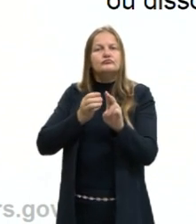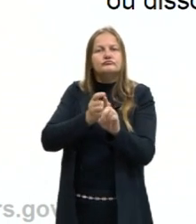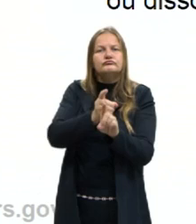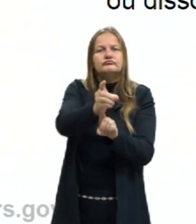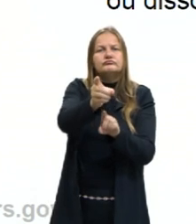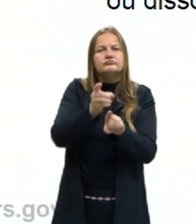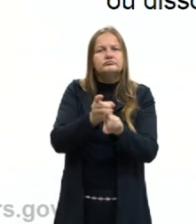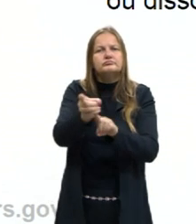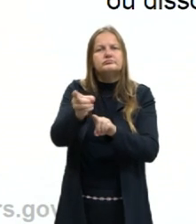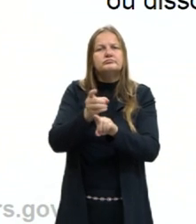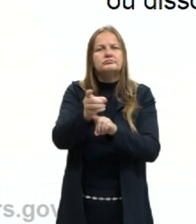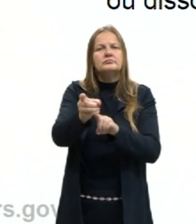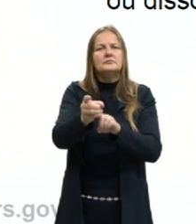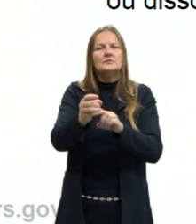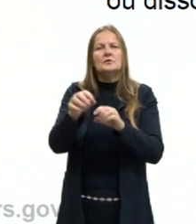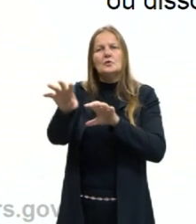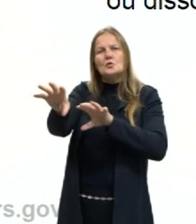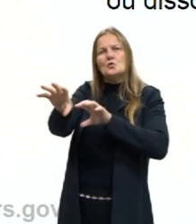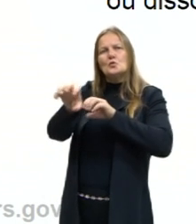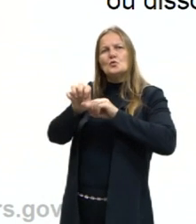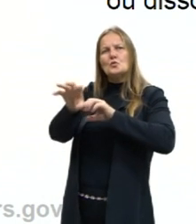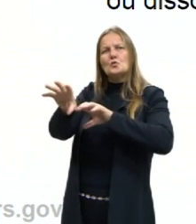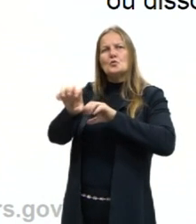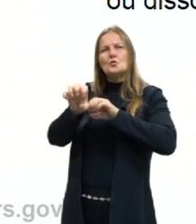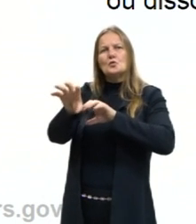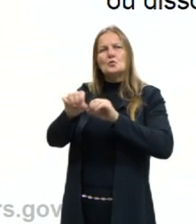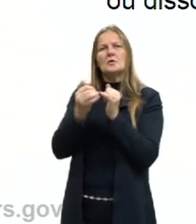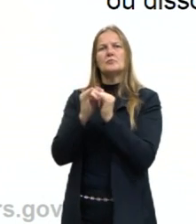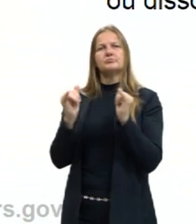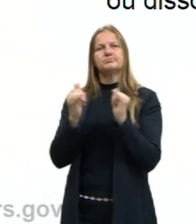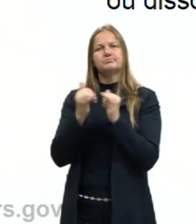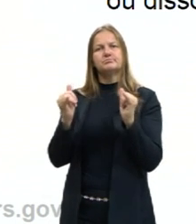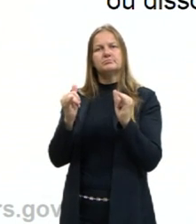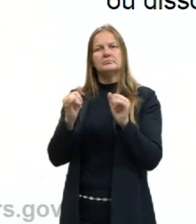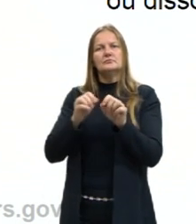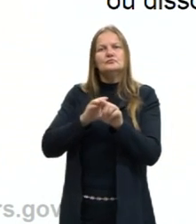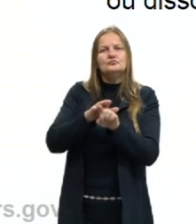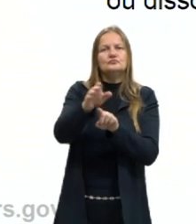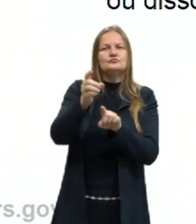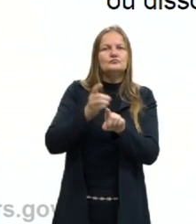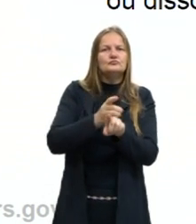atração eletrostática que estende-se igual a todas as direções.